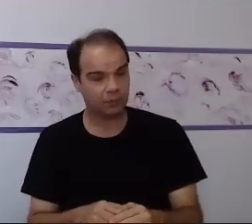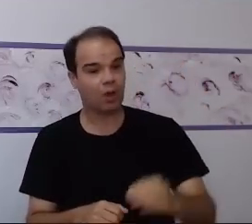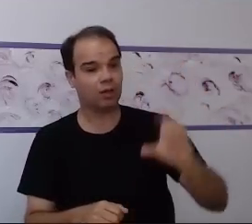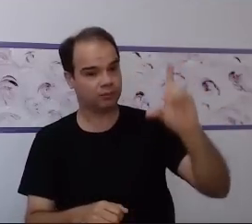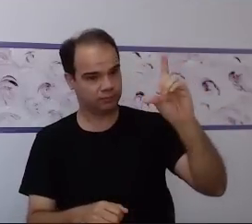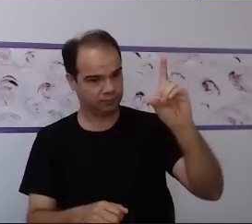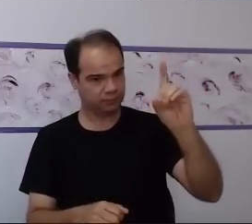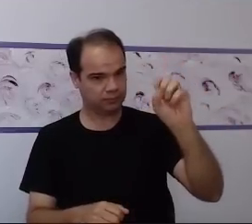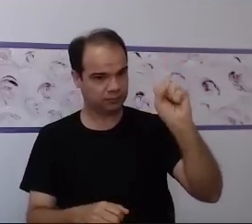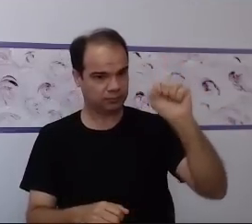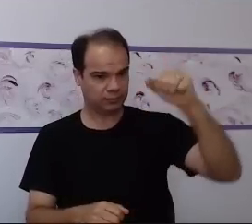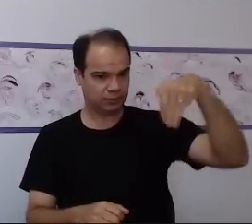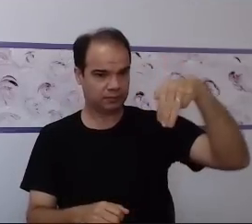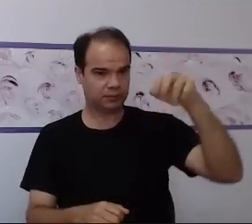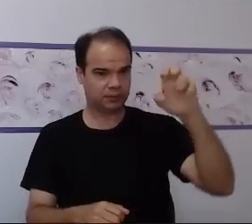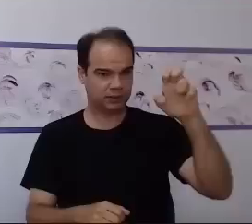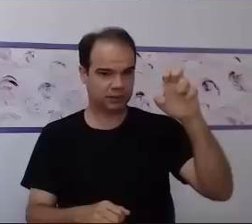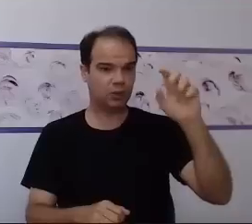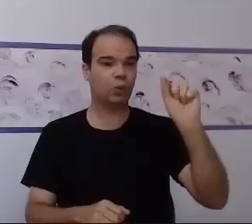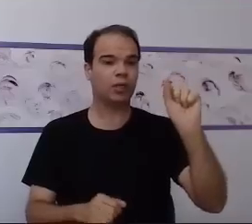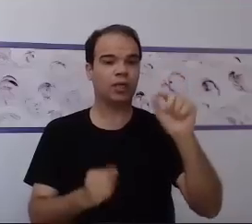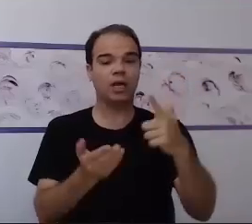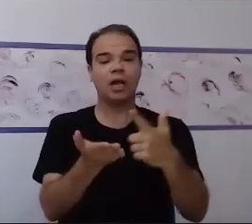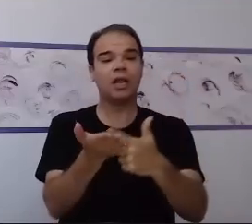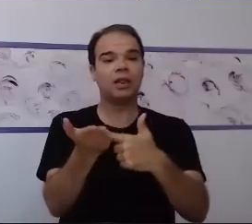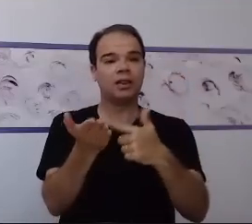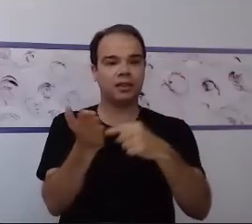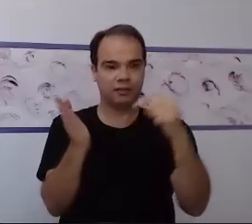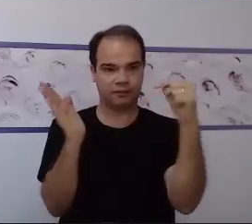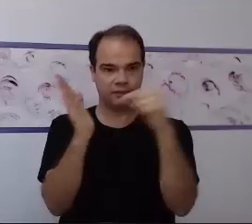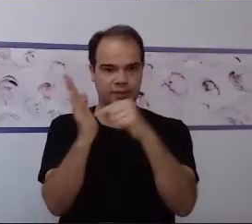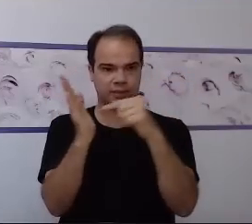DSM-5 é um manual de doenças.